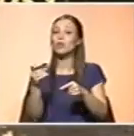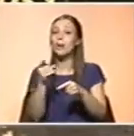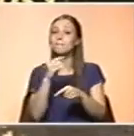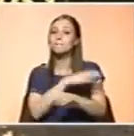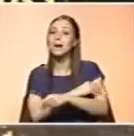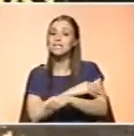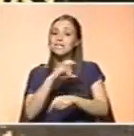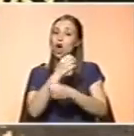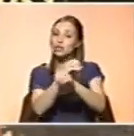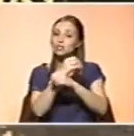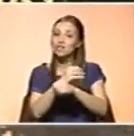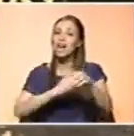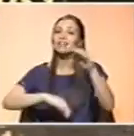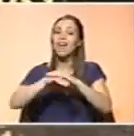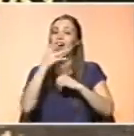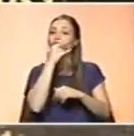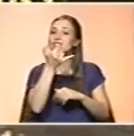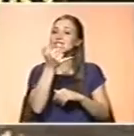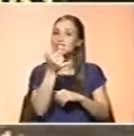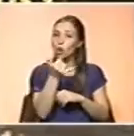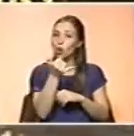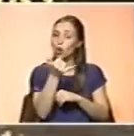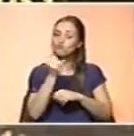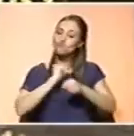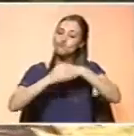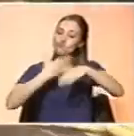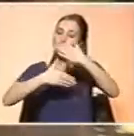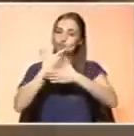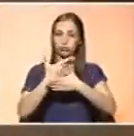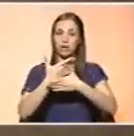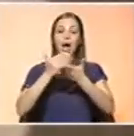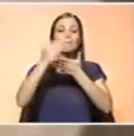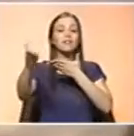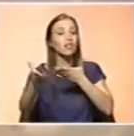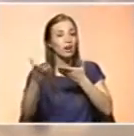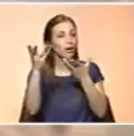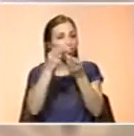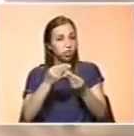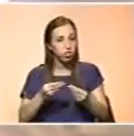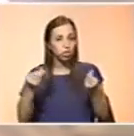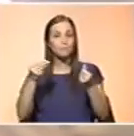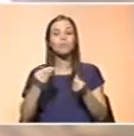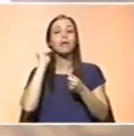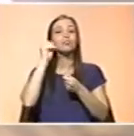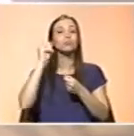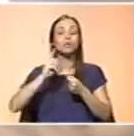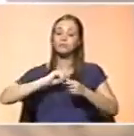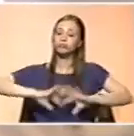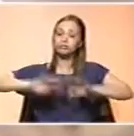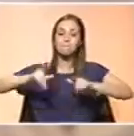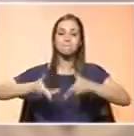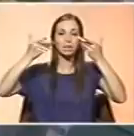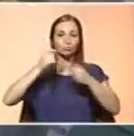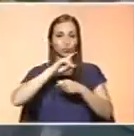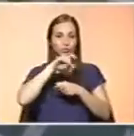é só desgaste, portanto convém que se consiga obter o nível mais elevado possível e aí vale muito a pena falar de um consumo